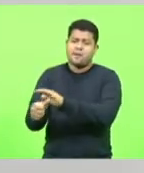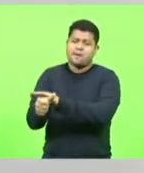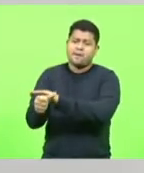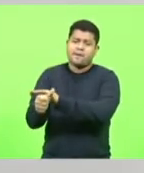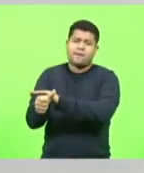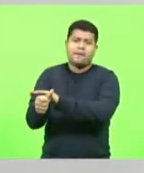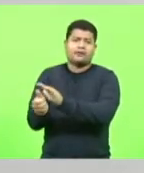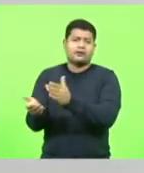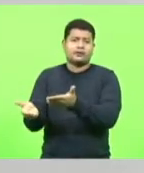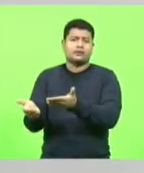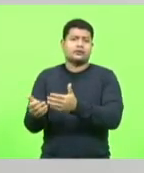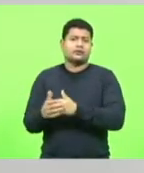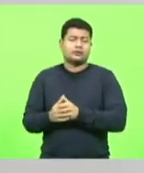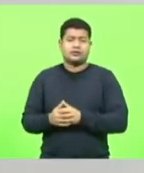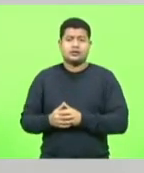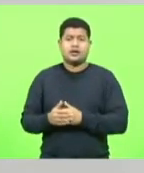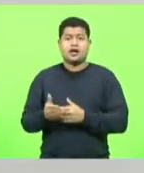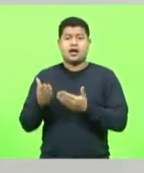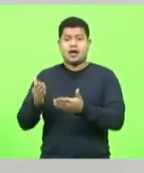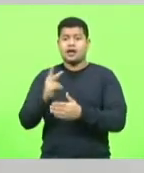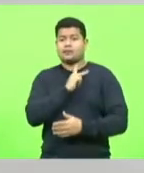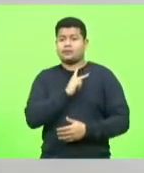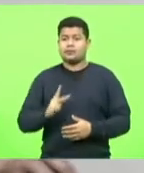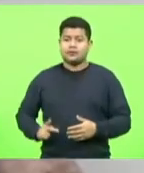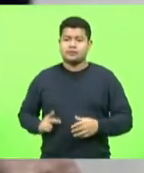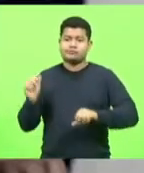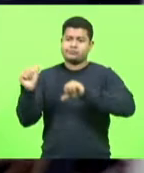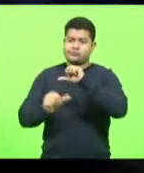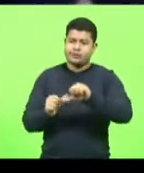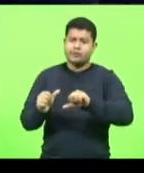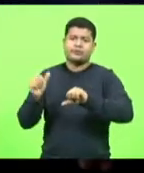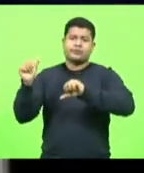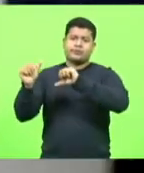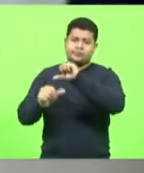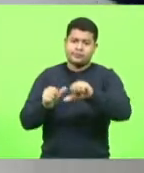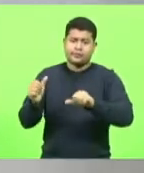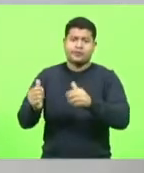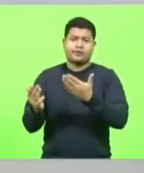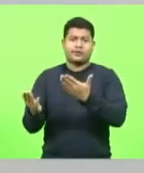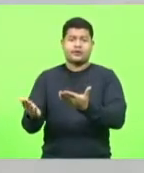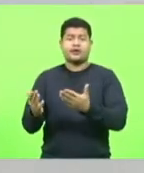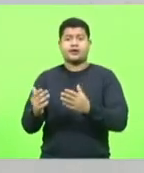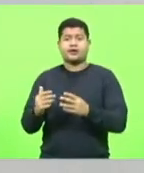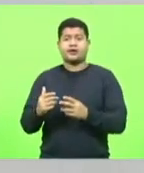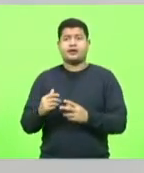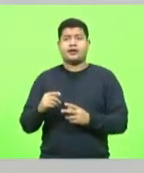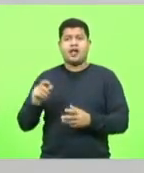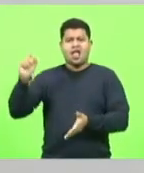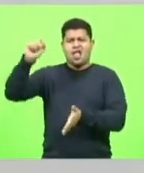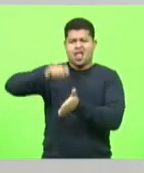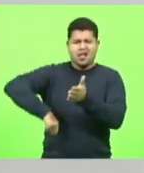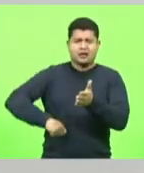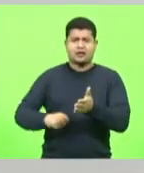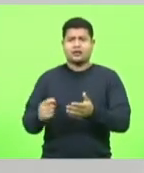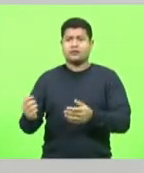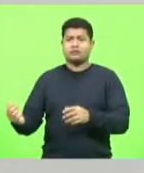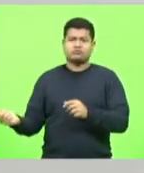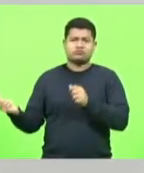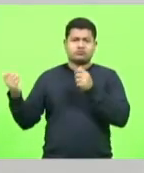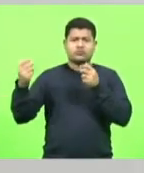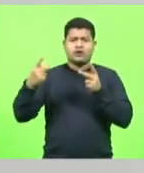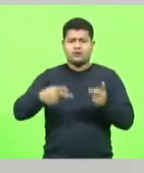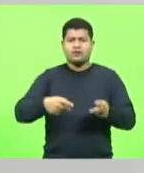Tanto um presidente quanto o outro, a Dilma quanto o Lula, vieram aí, assinaram atos e